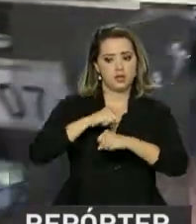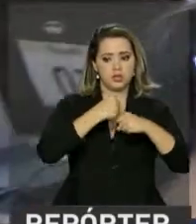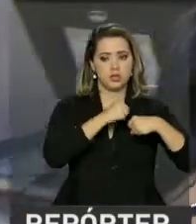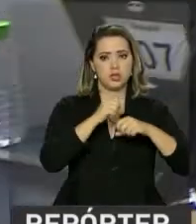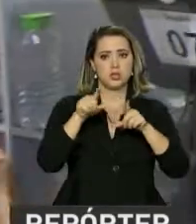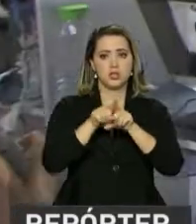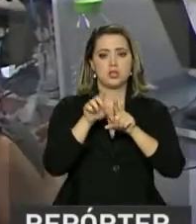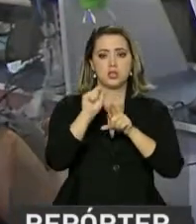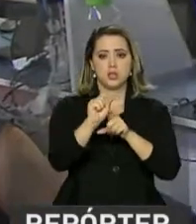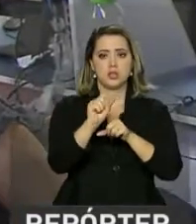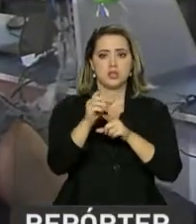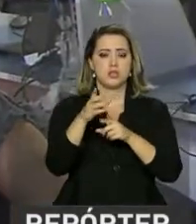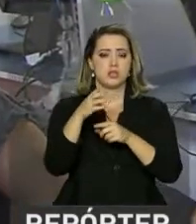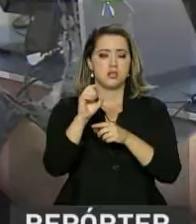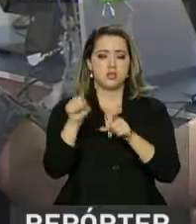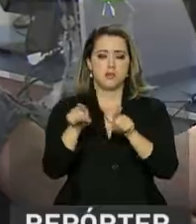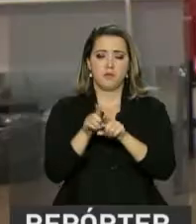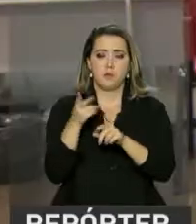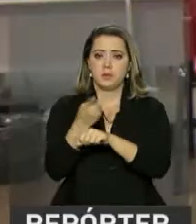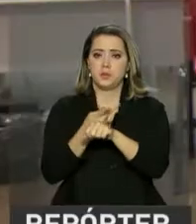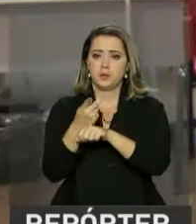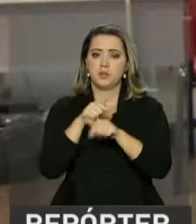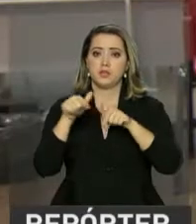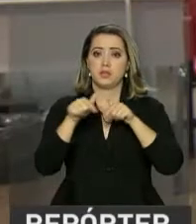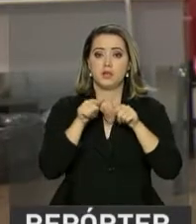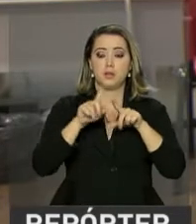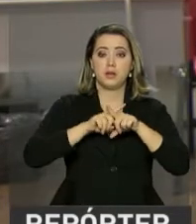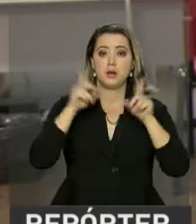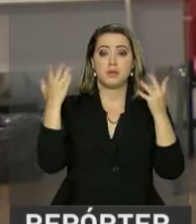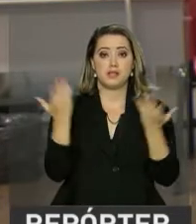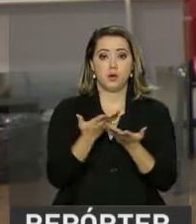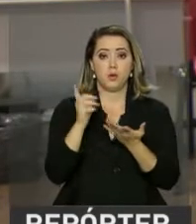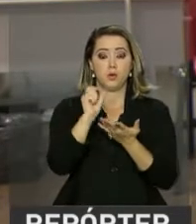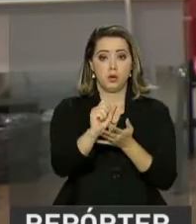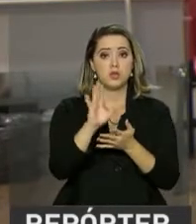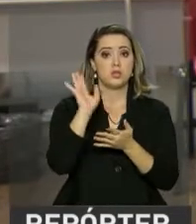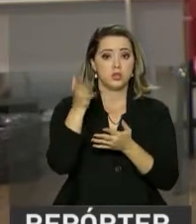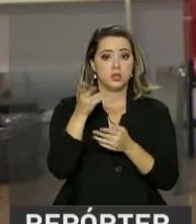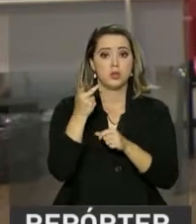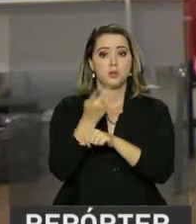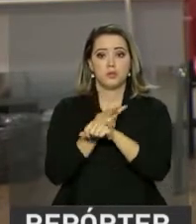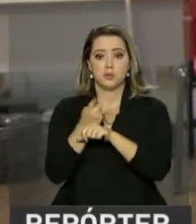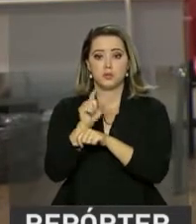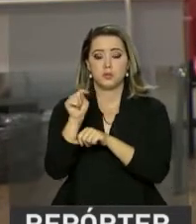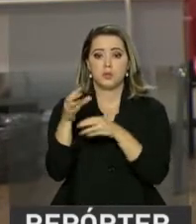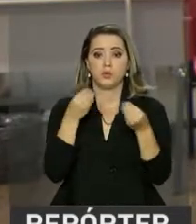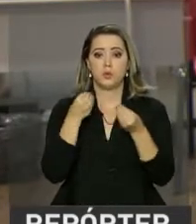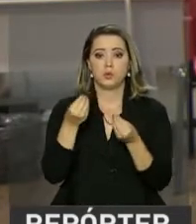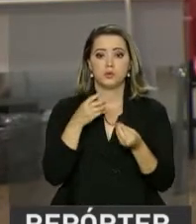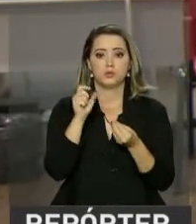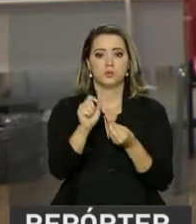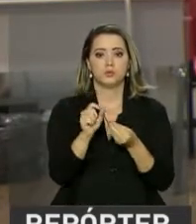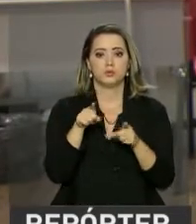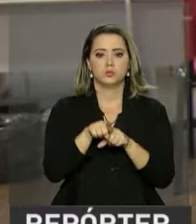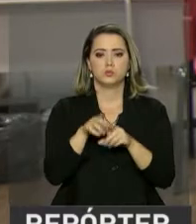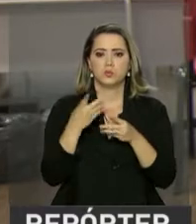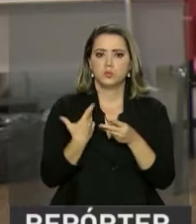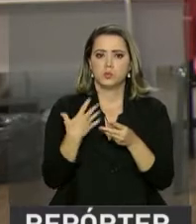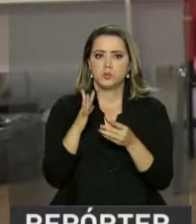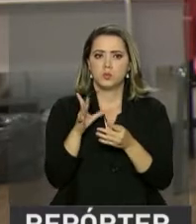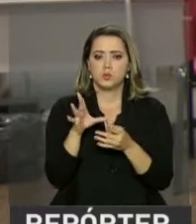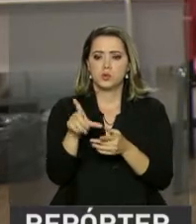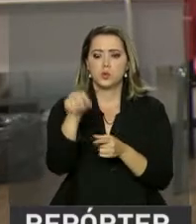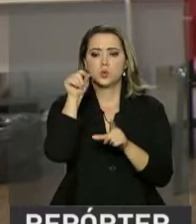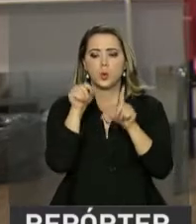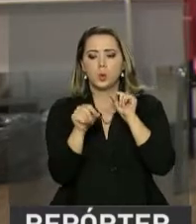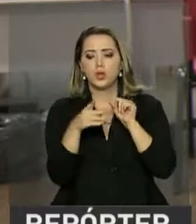uma agência do trabalhador em busca de emprego. Mas a partir de agora, ela vai poder acompanhar as vagas e se candidatar a uma delas